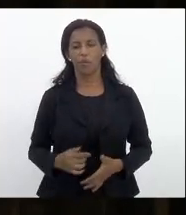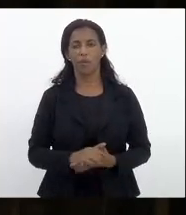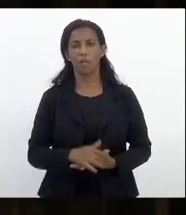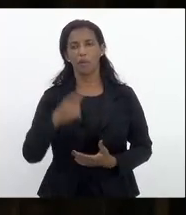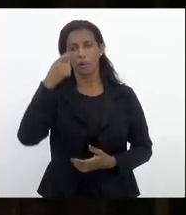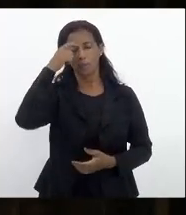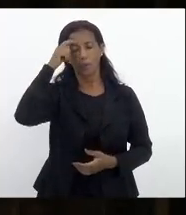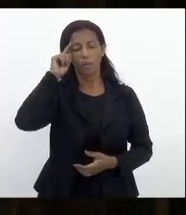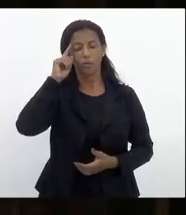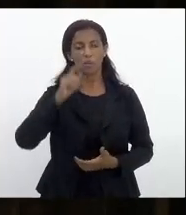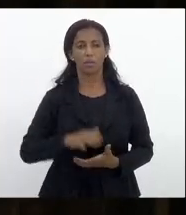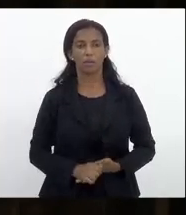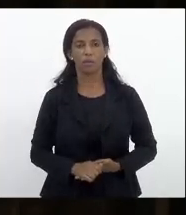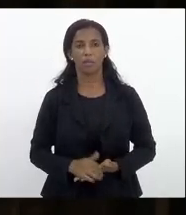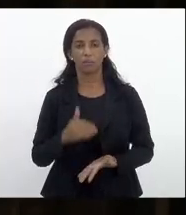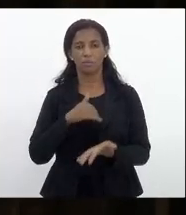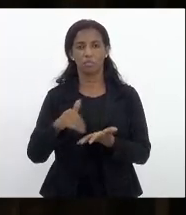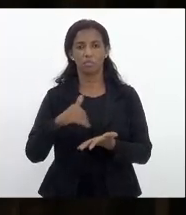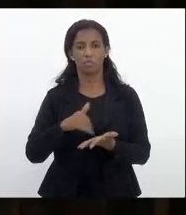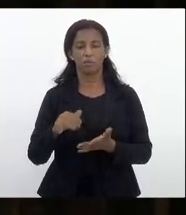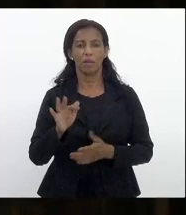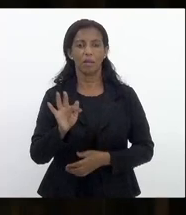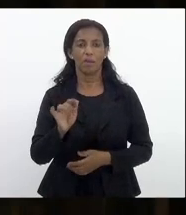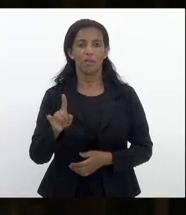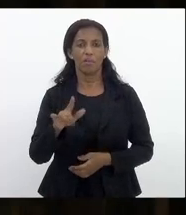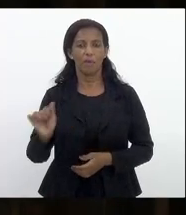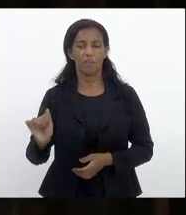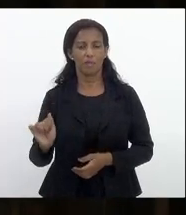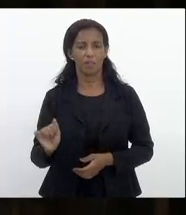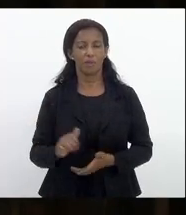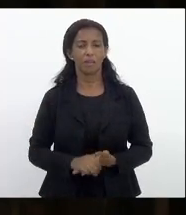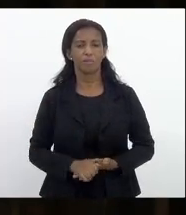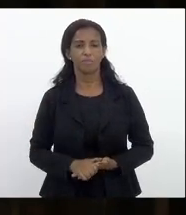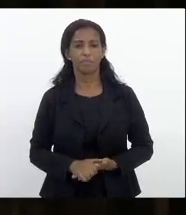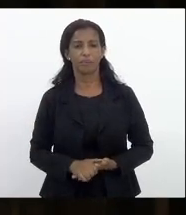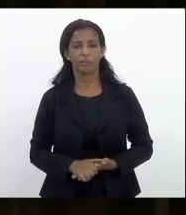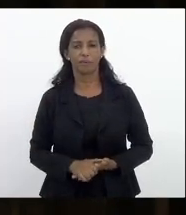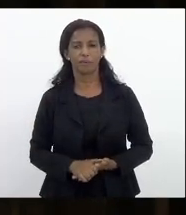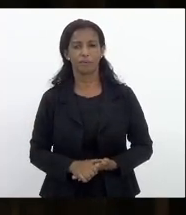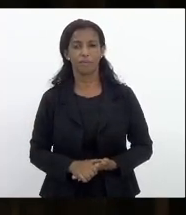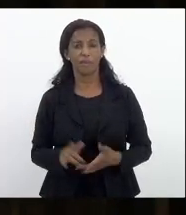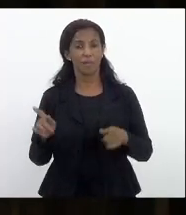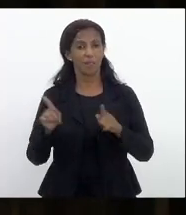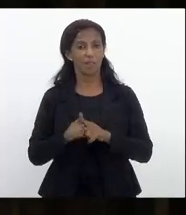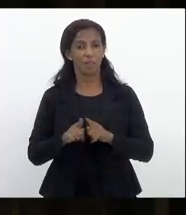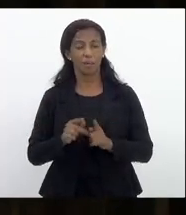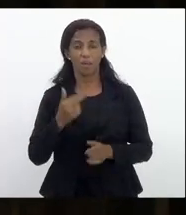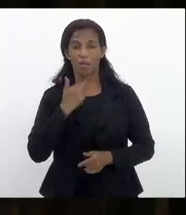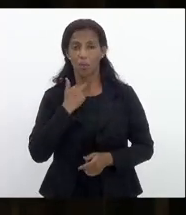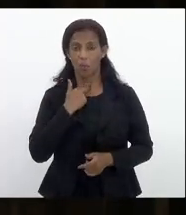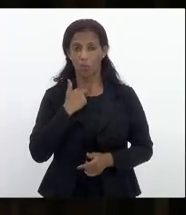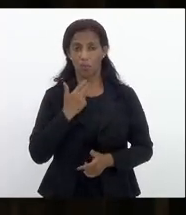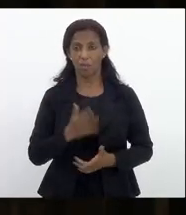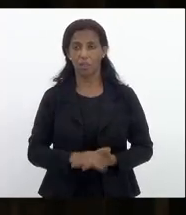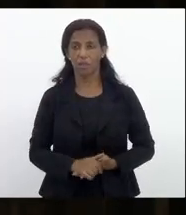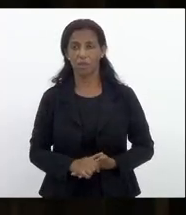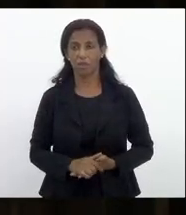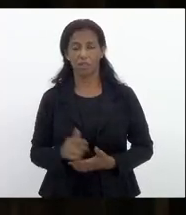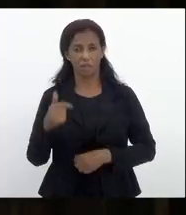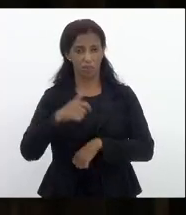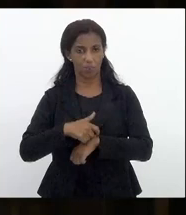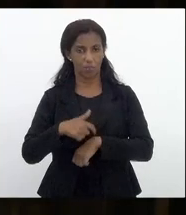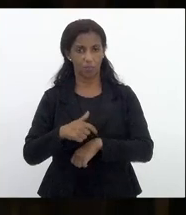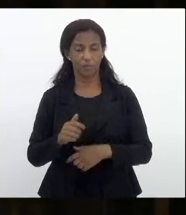Cláudio Castro ao secretário de fazenda Nelson Rocha e não poderia também de aproveitar esse